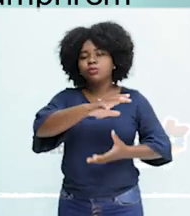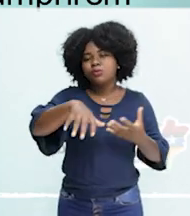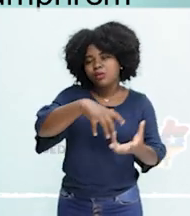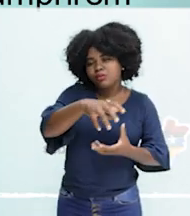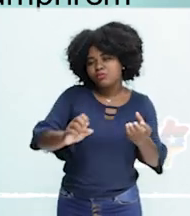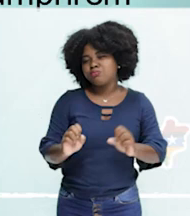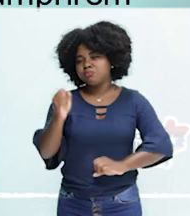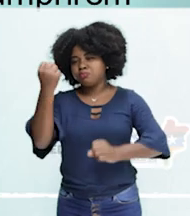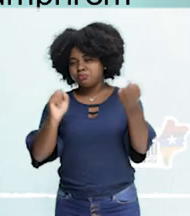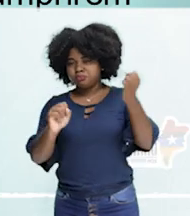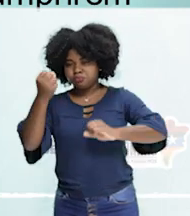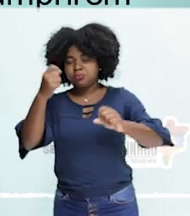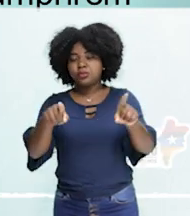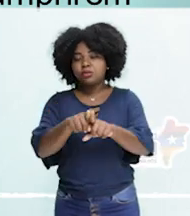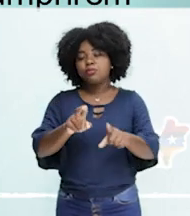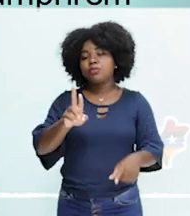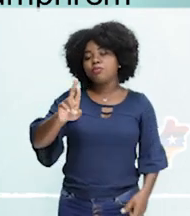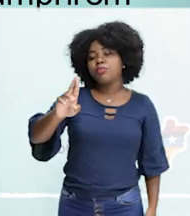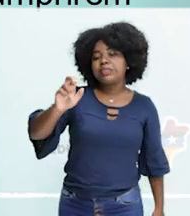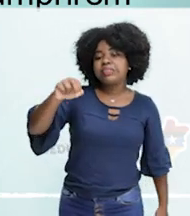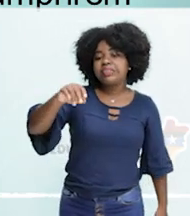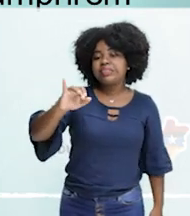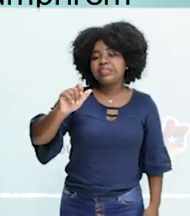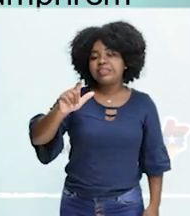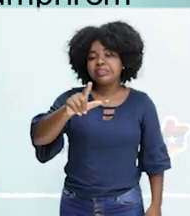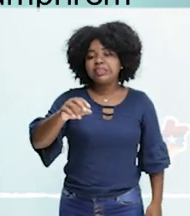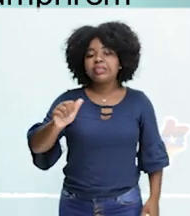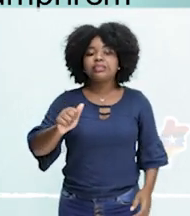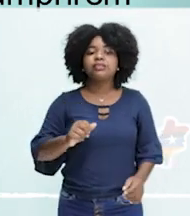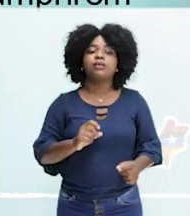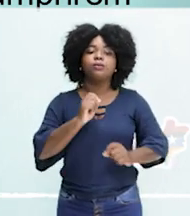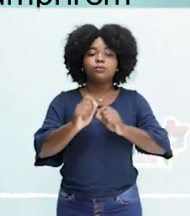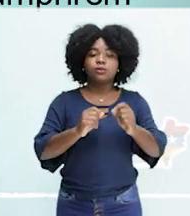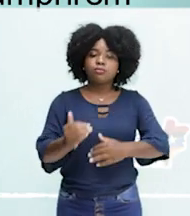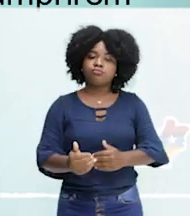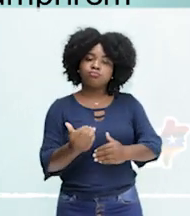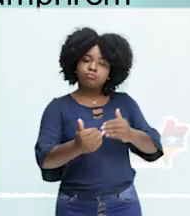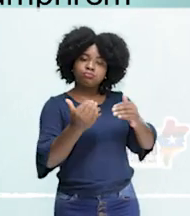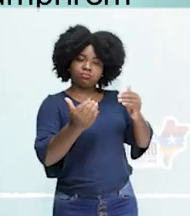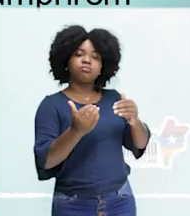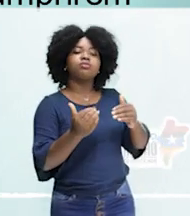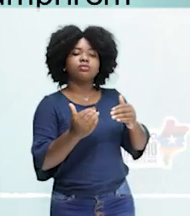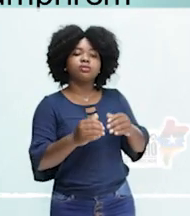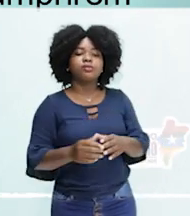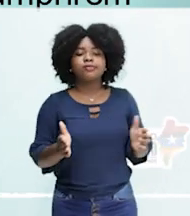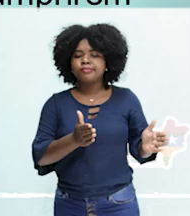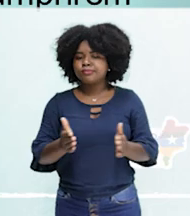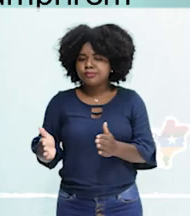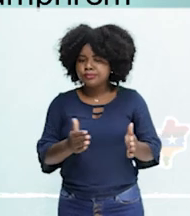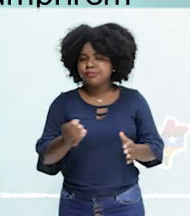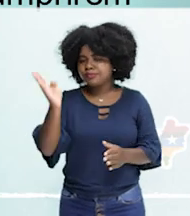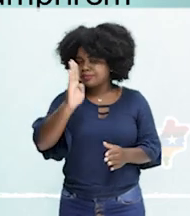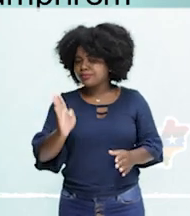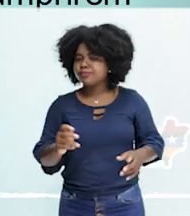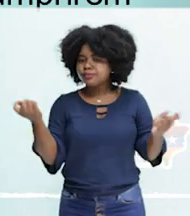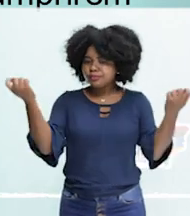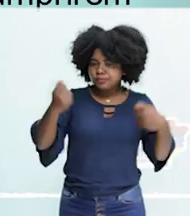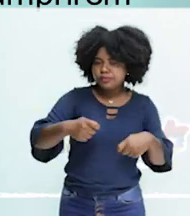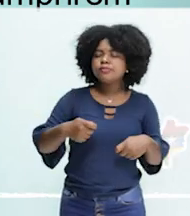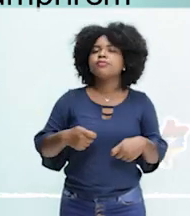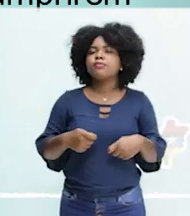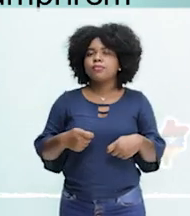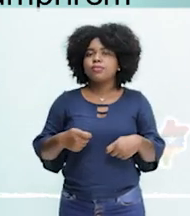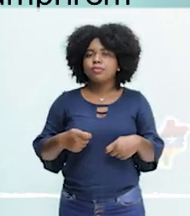Para proteger toda essa biodiversidade, aí chega a nossa temática, olha aí, Então, nesse processo, para que o Brasil consiga proteger a sua